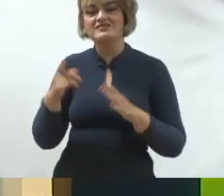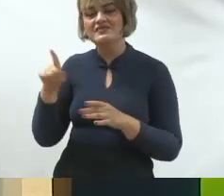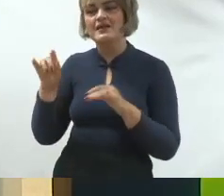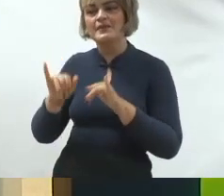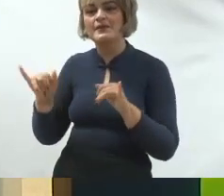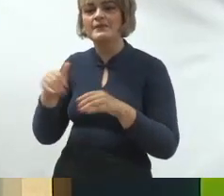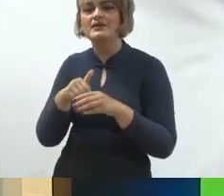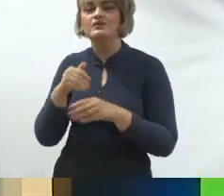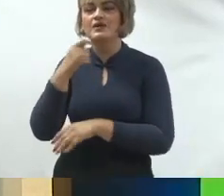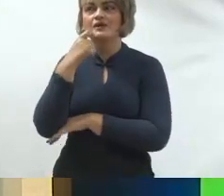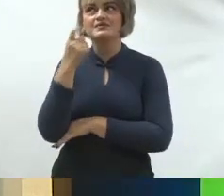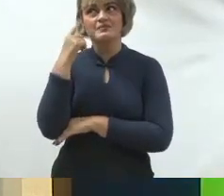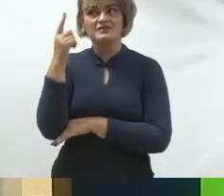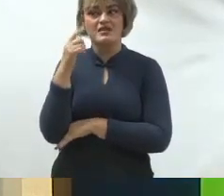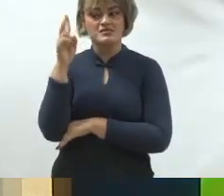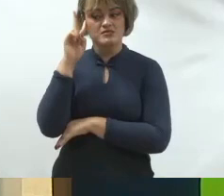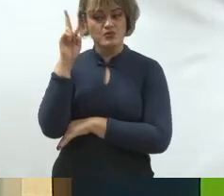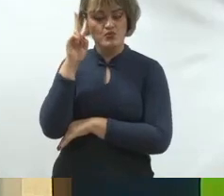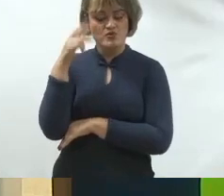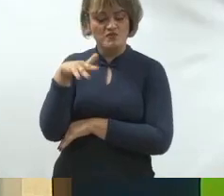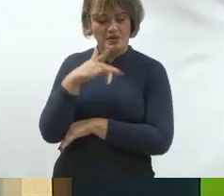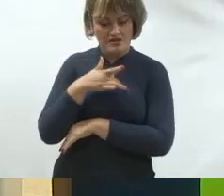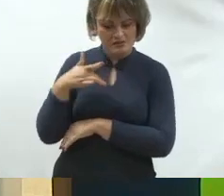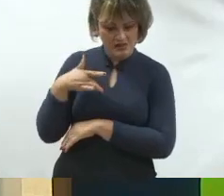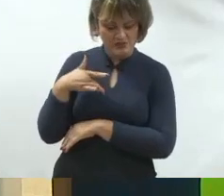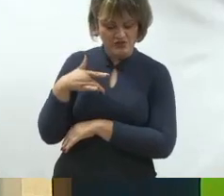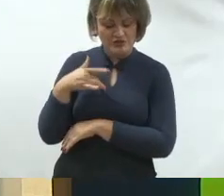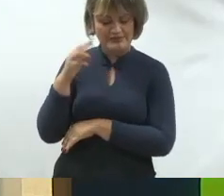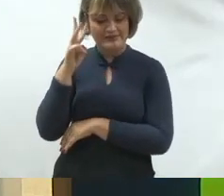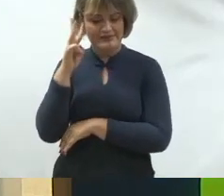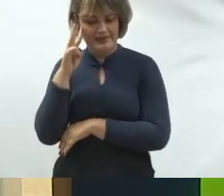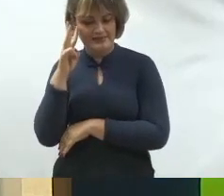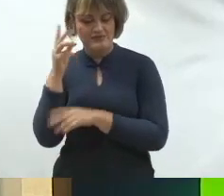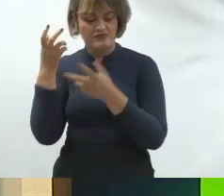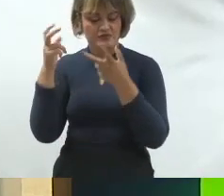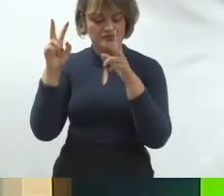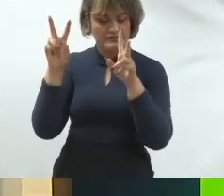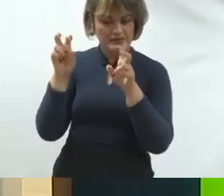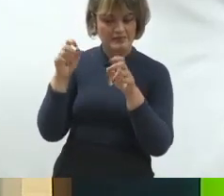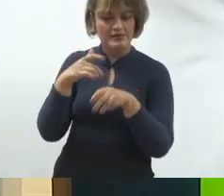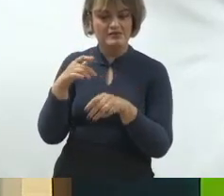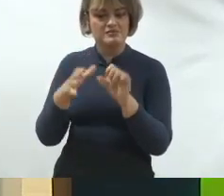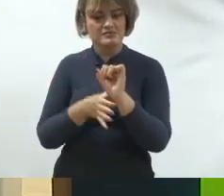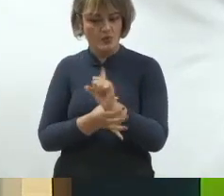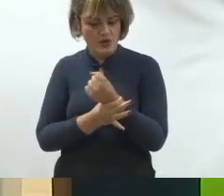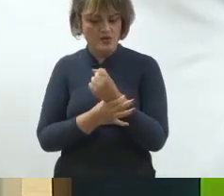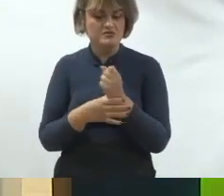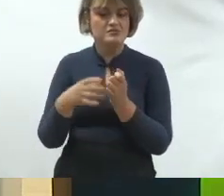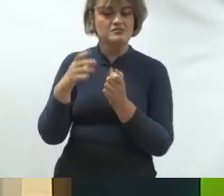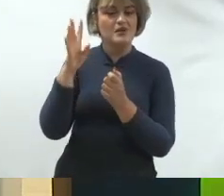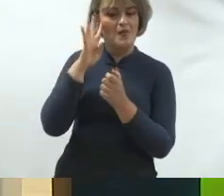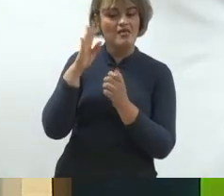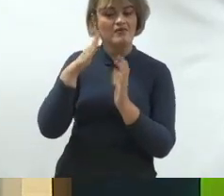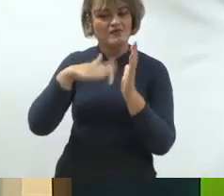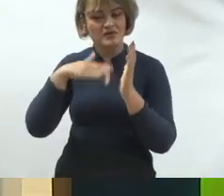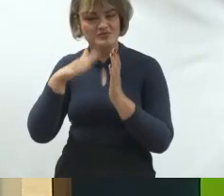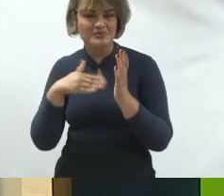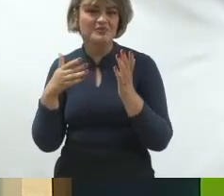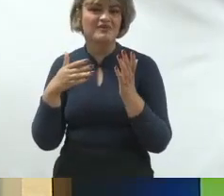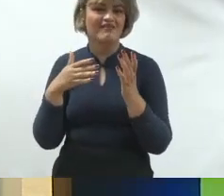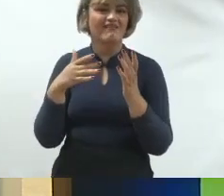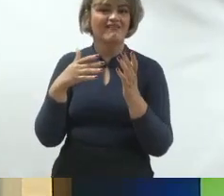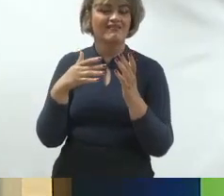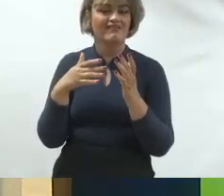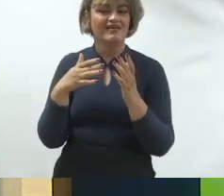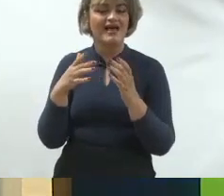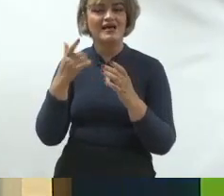eleitoral e decide que segunda-feira você vai falar de saúde, na terça-feira você vai falar de segurança, na quarta-feira você vai falar de cultura. Aí